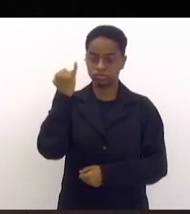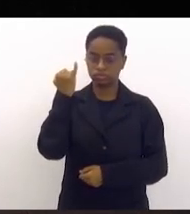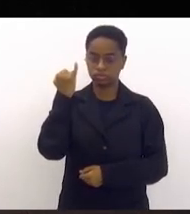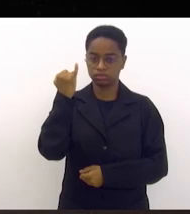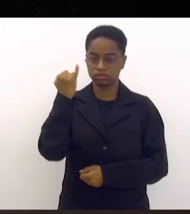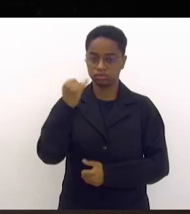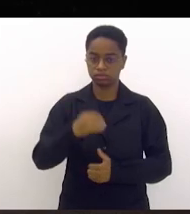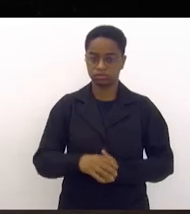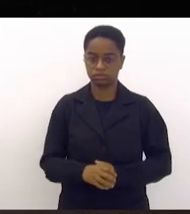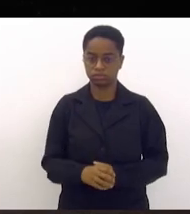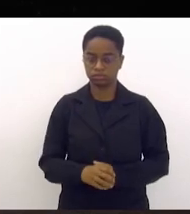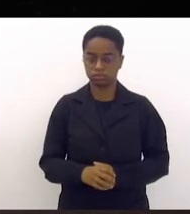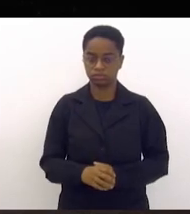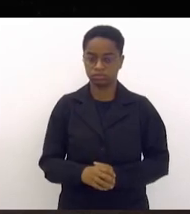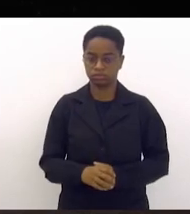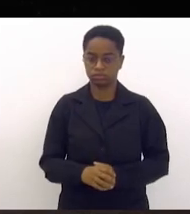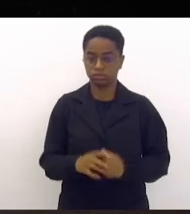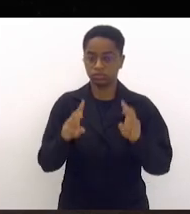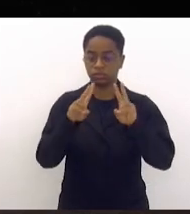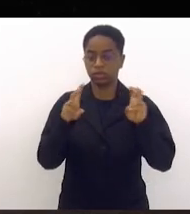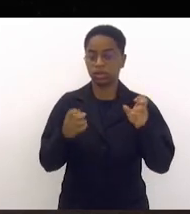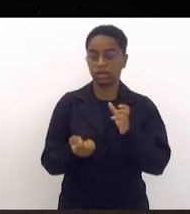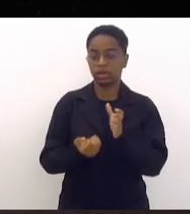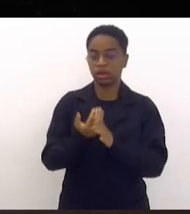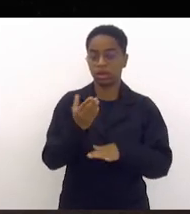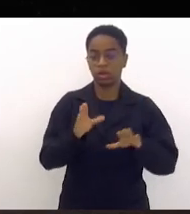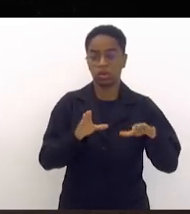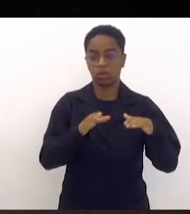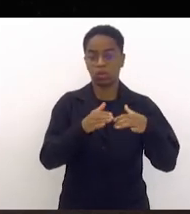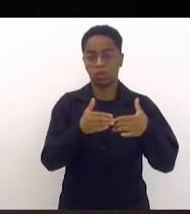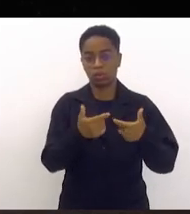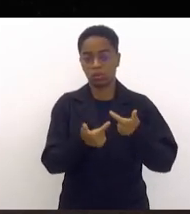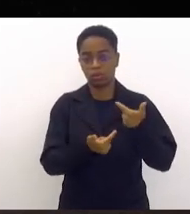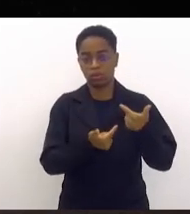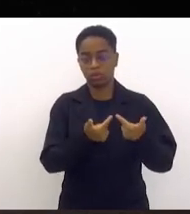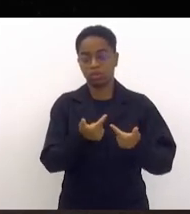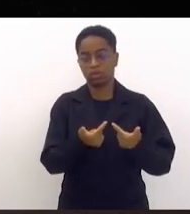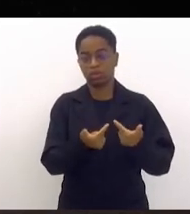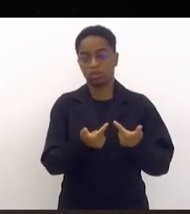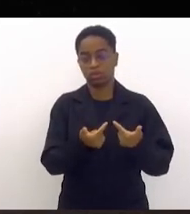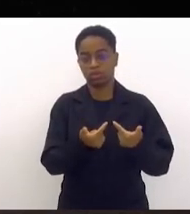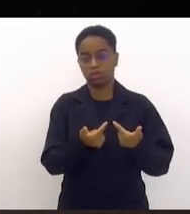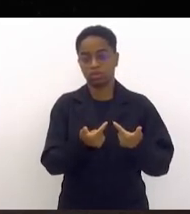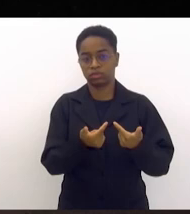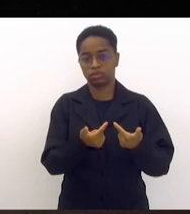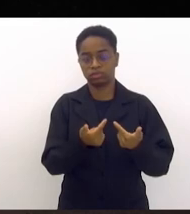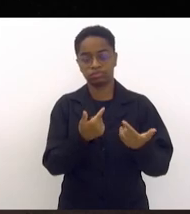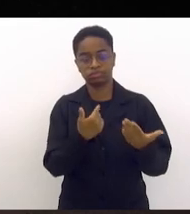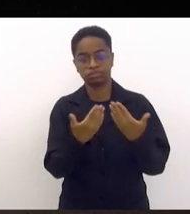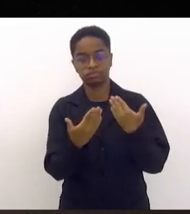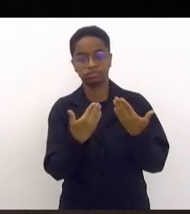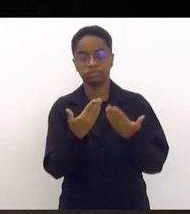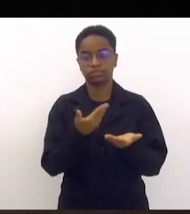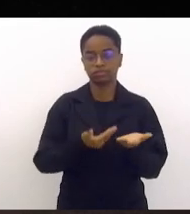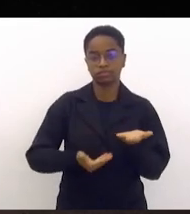que é a criação da Frente Parlamentar que vai dialogar